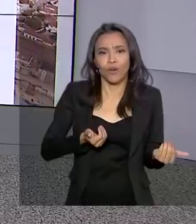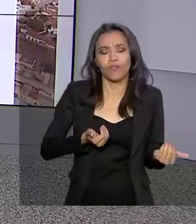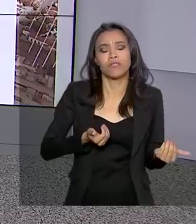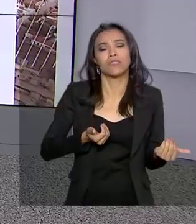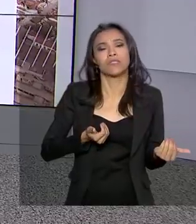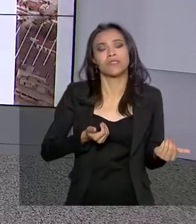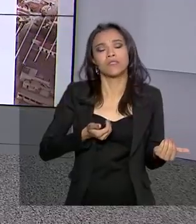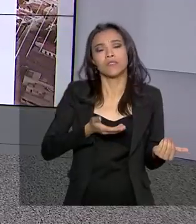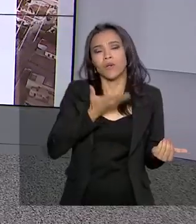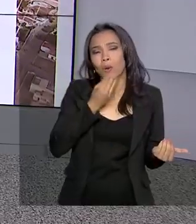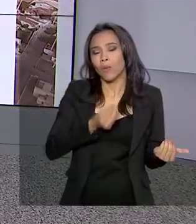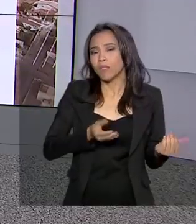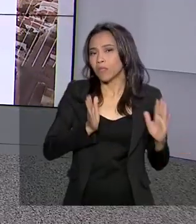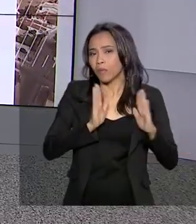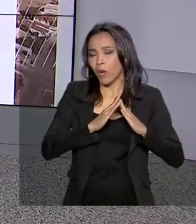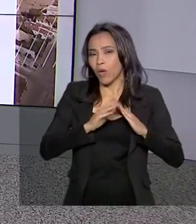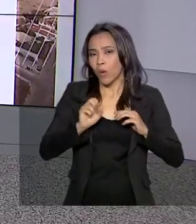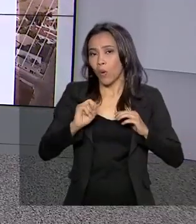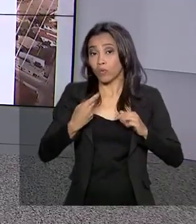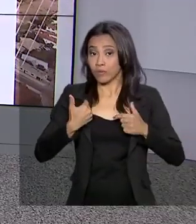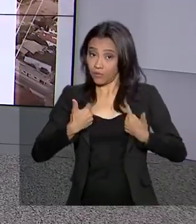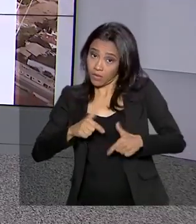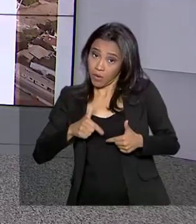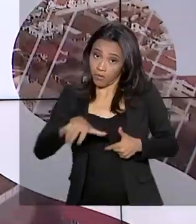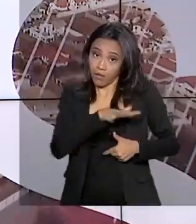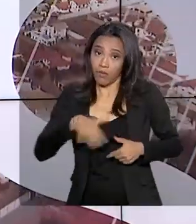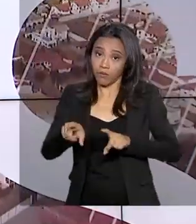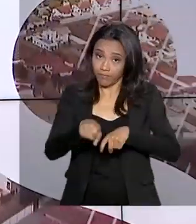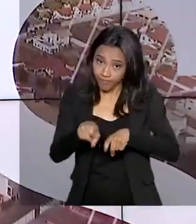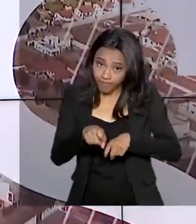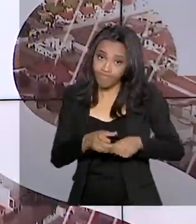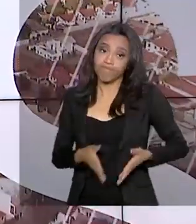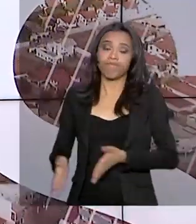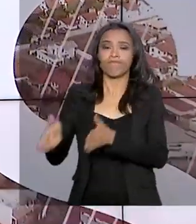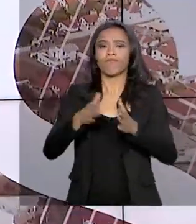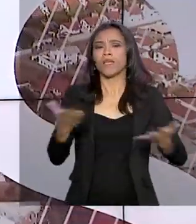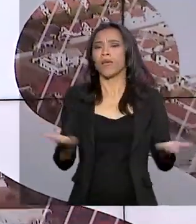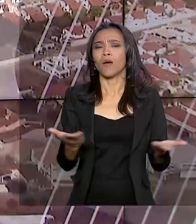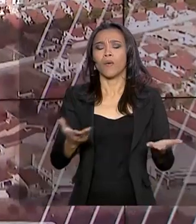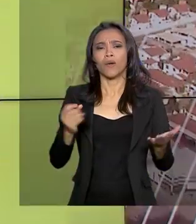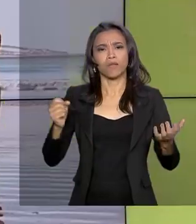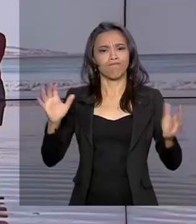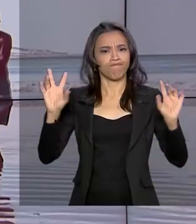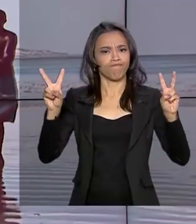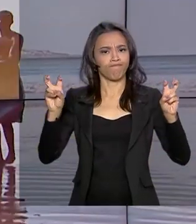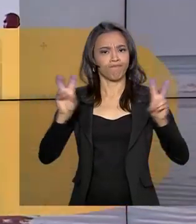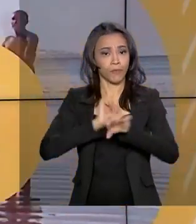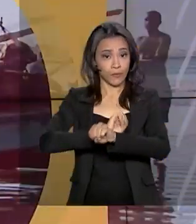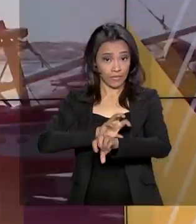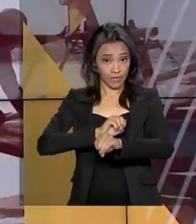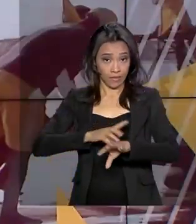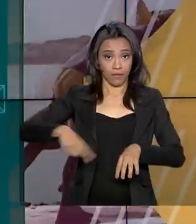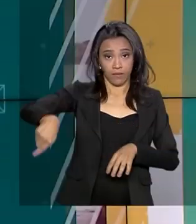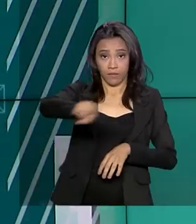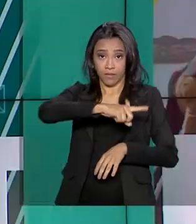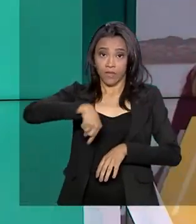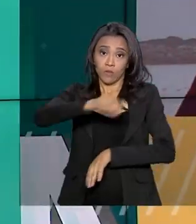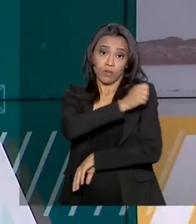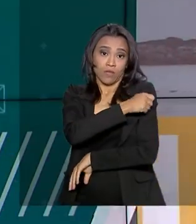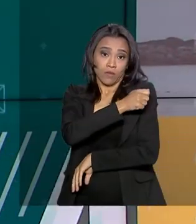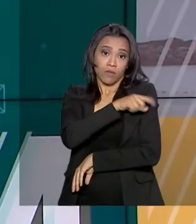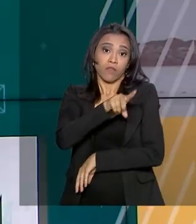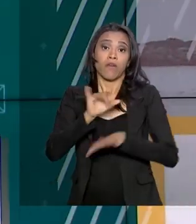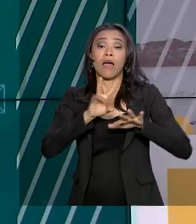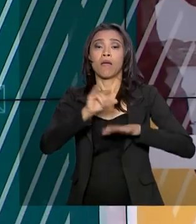jovens que moram ou trabalham em áreas rurais. E agora a gente fala sobre educação. Os participantes da edição deste ano do